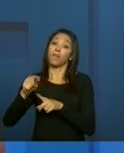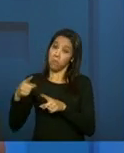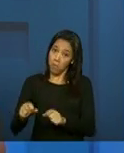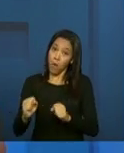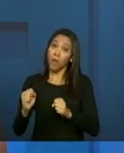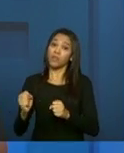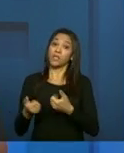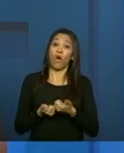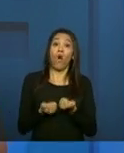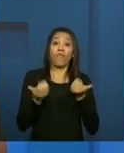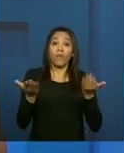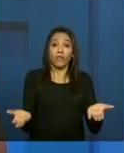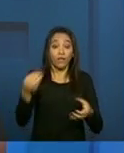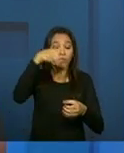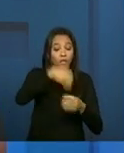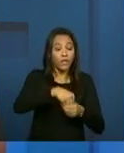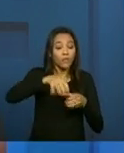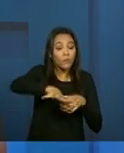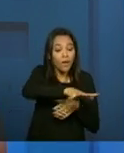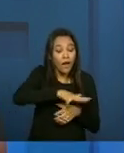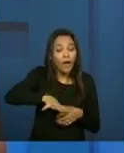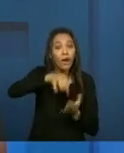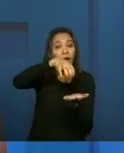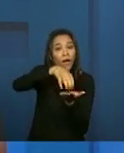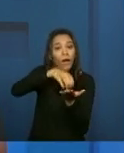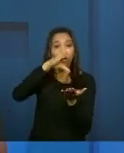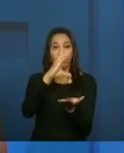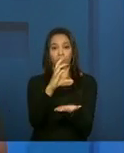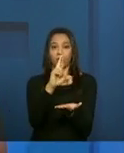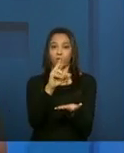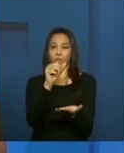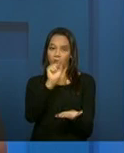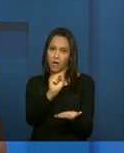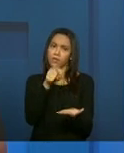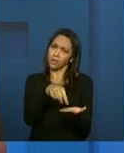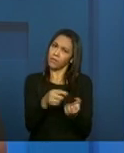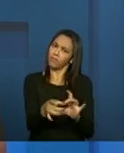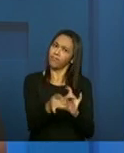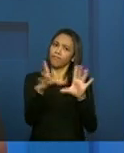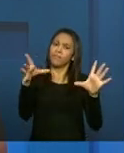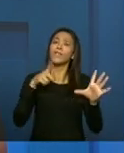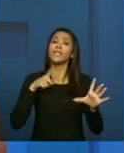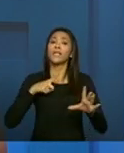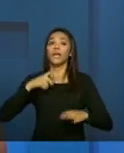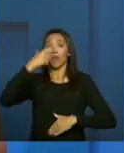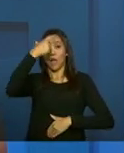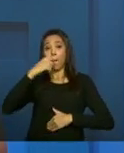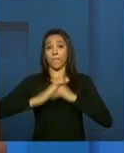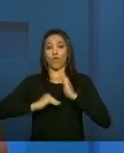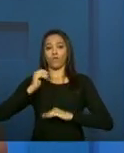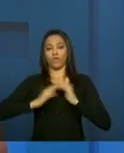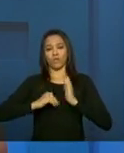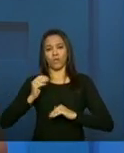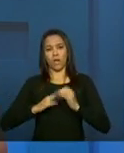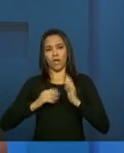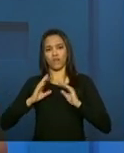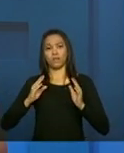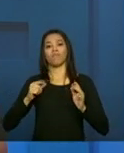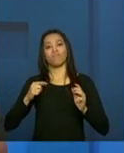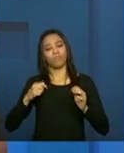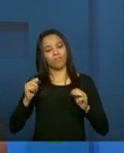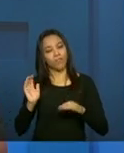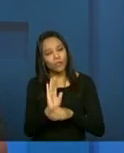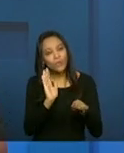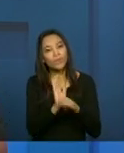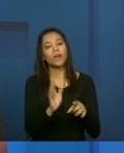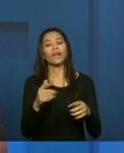CRAS, desde que haja um espaço adequado para isso e também que haja uma equipe exclusiva para isso, né? Que são atividades